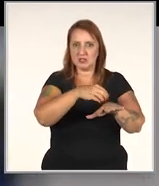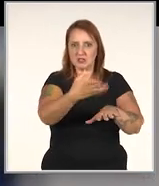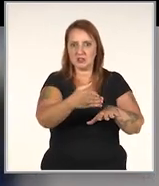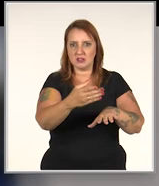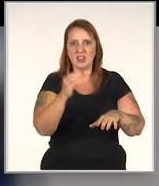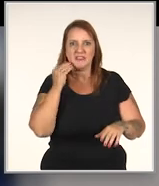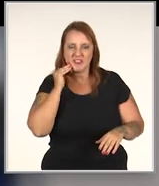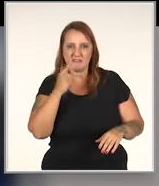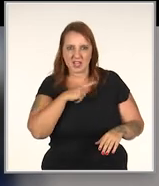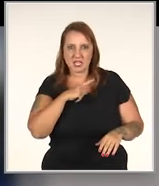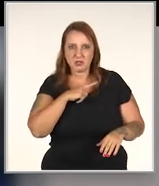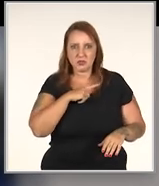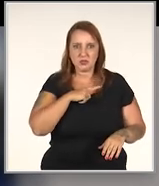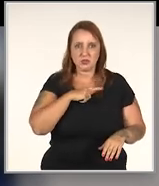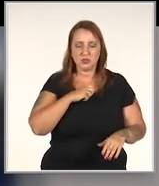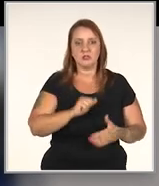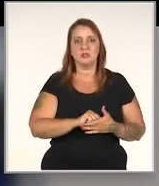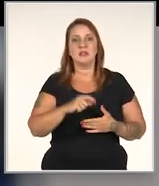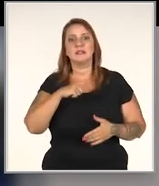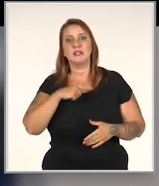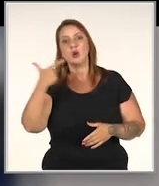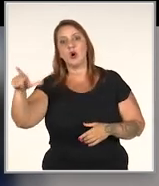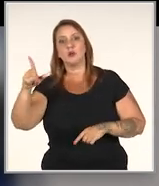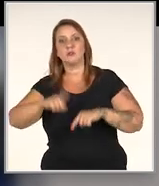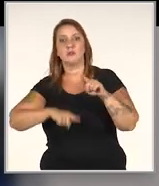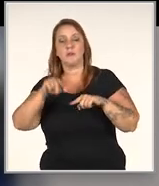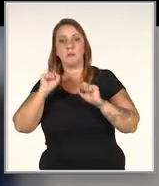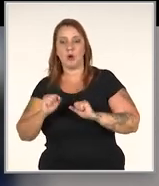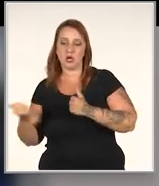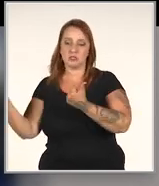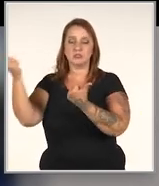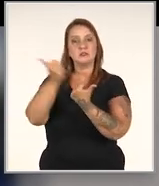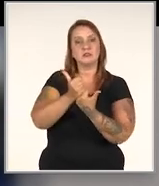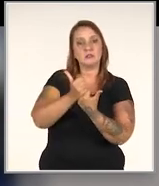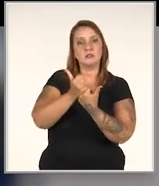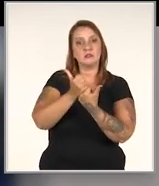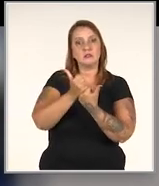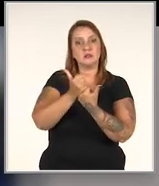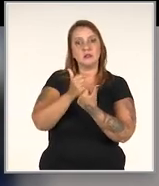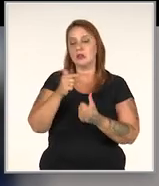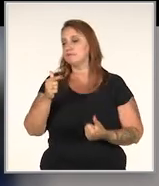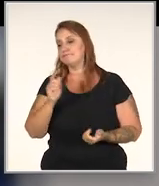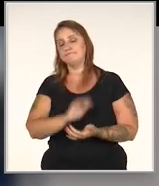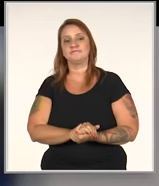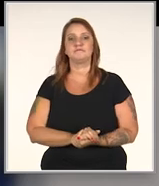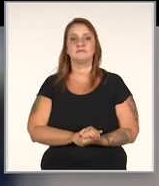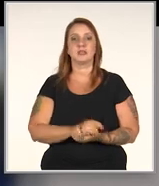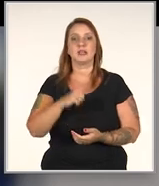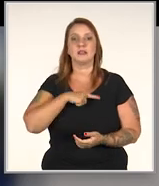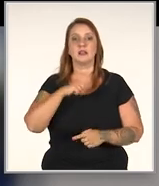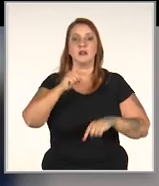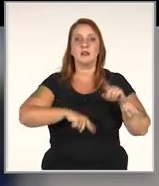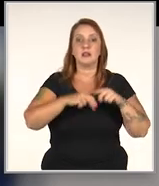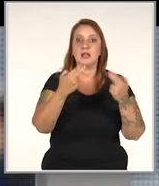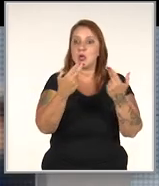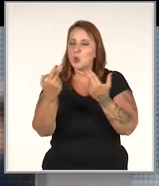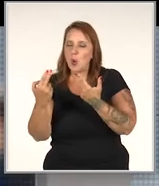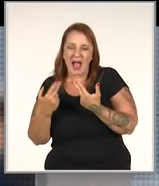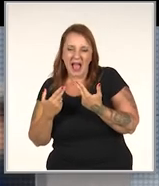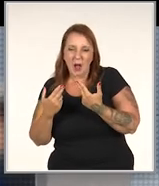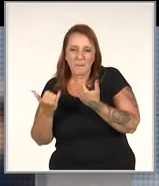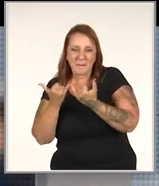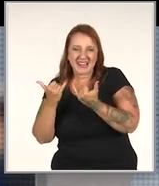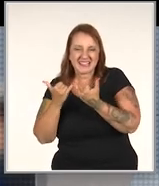entregue, ele foi entregue com algum tipo de defeito? Existe algum outro produto que possa ser reposto? Ah, não, não existe. Existe algum produto